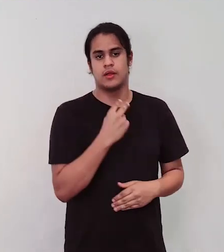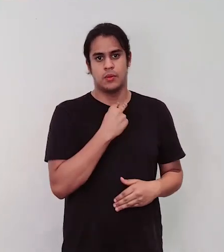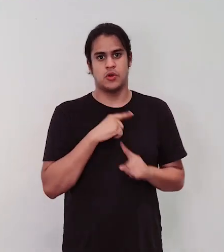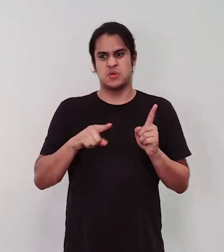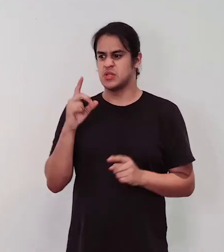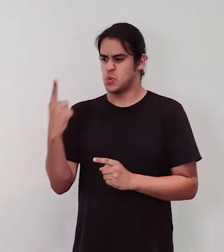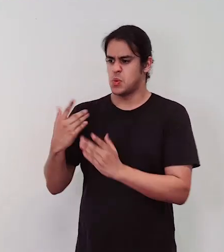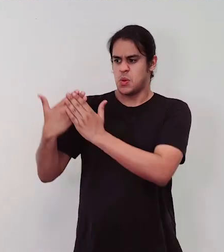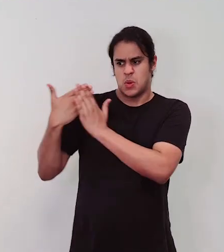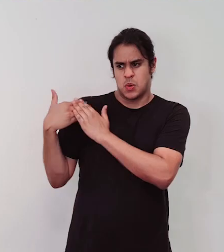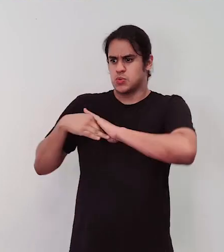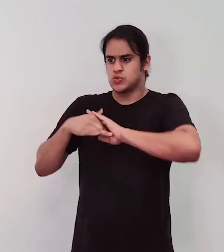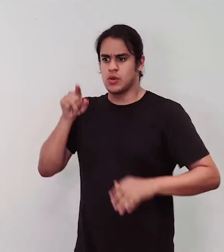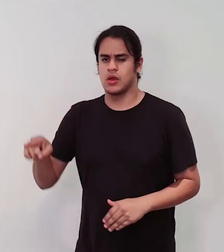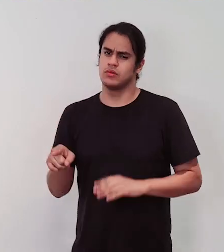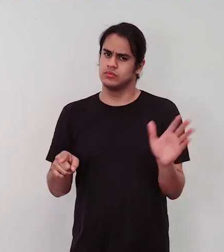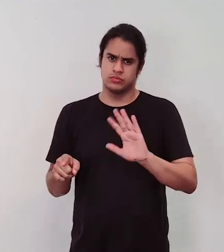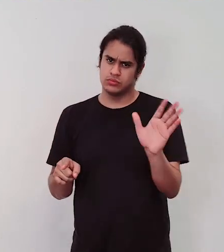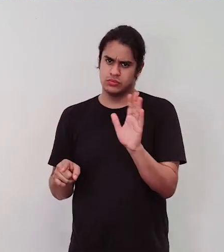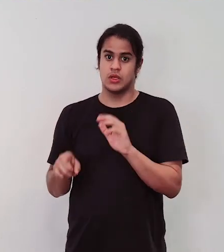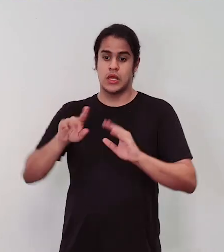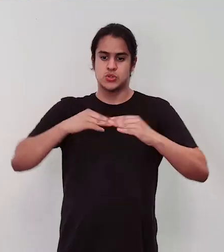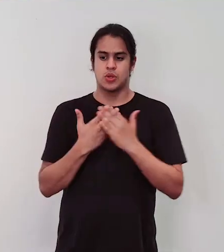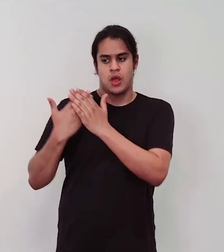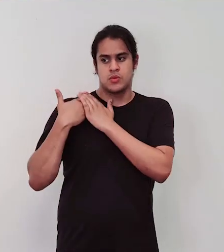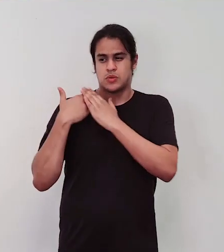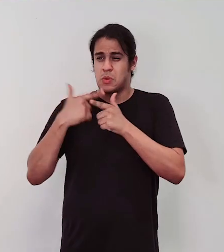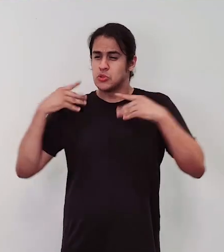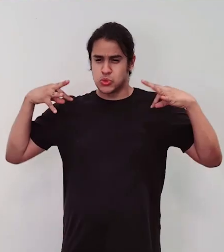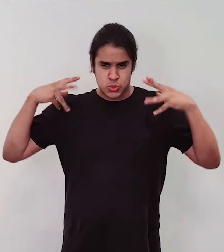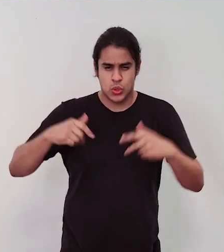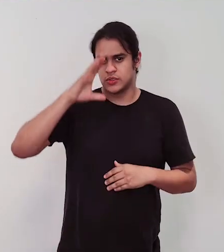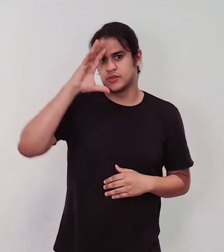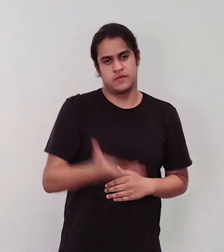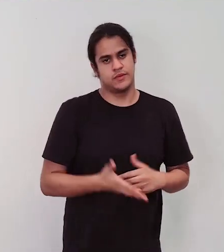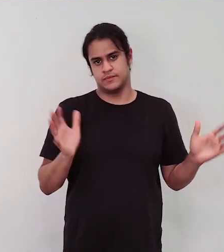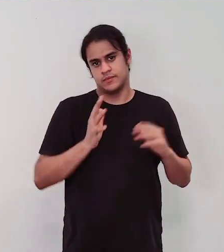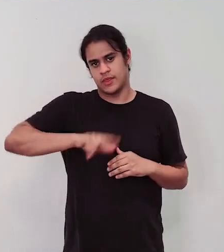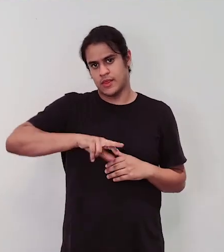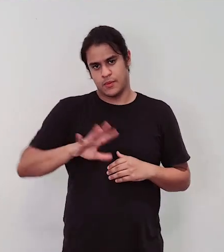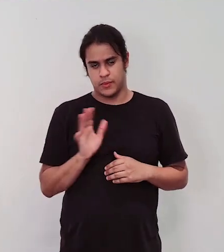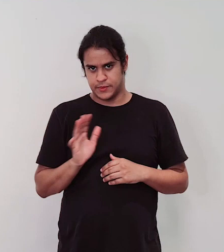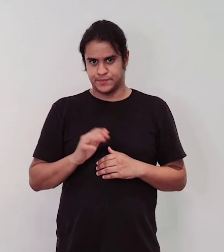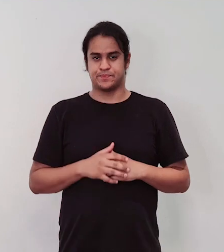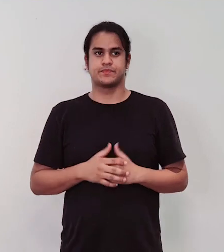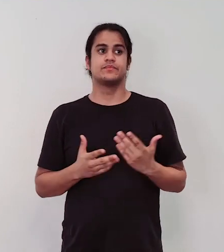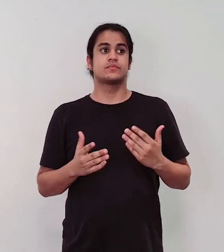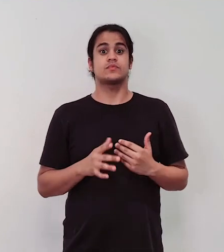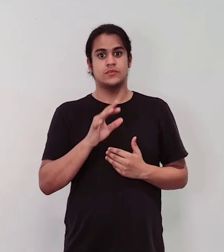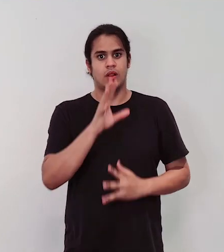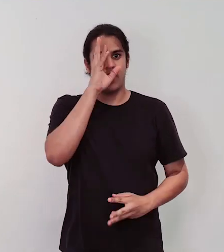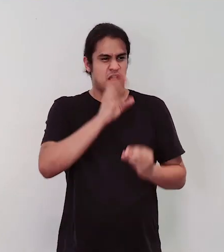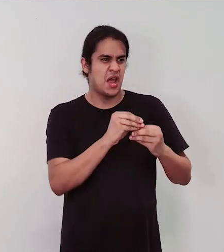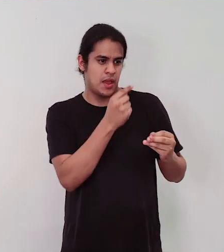acha que a escola resolve todos os problemas do universo. E não é bem assim. Não significa que o LAMB na porta do banheiro resolveu todos os problemas,